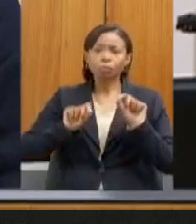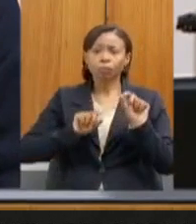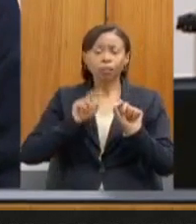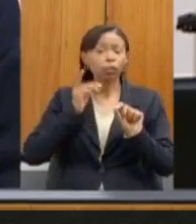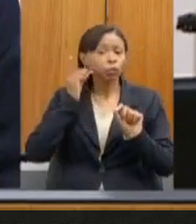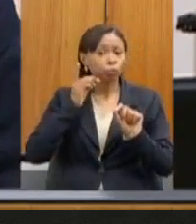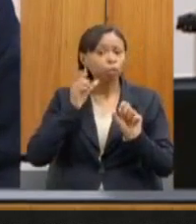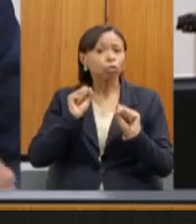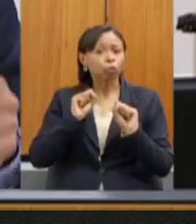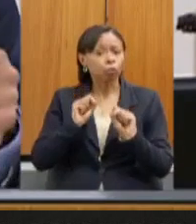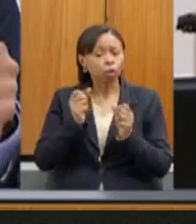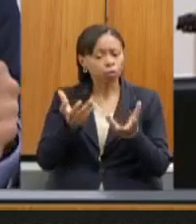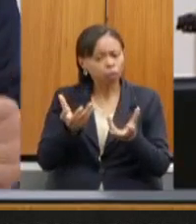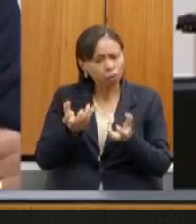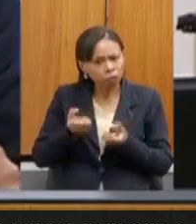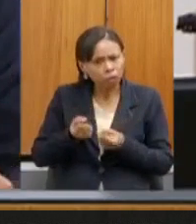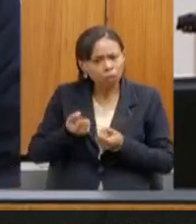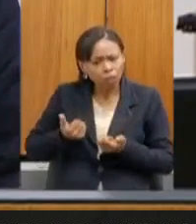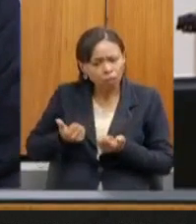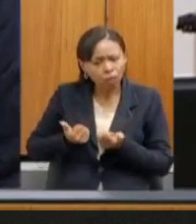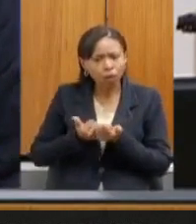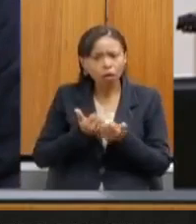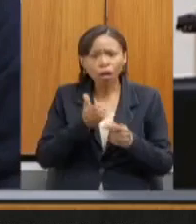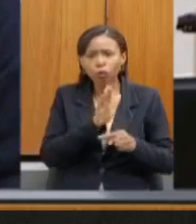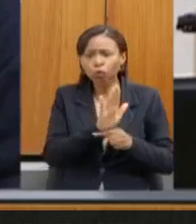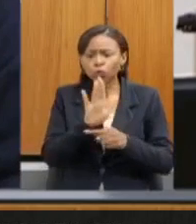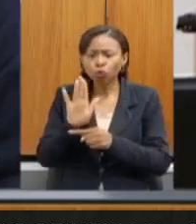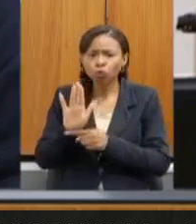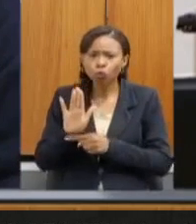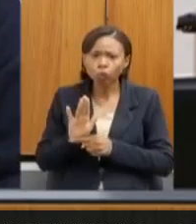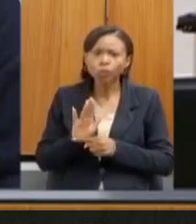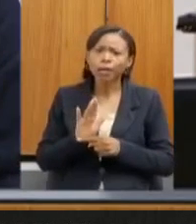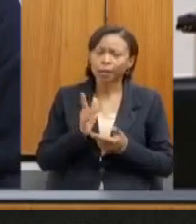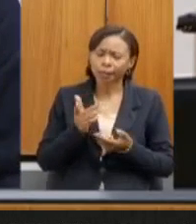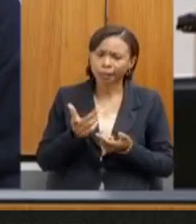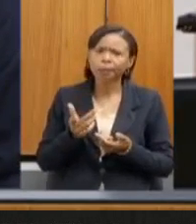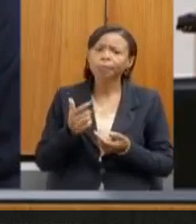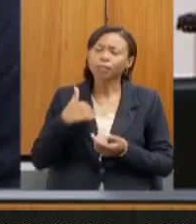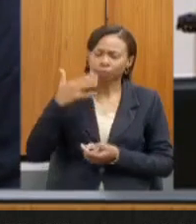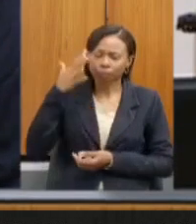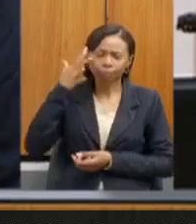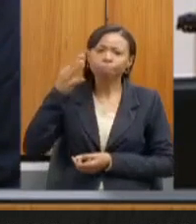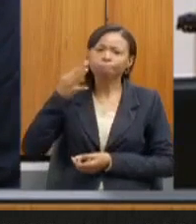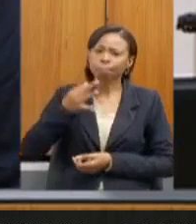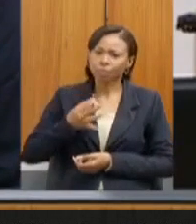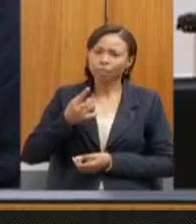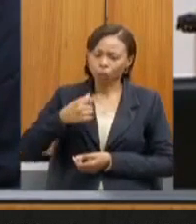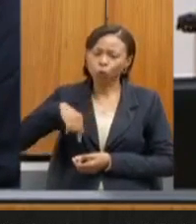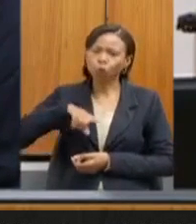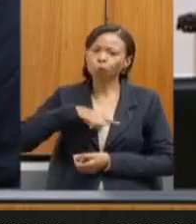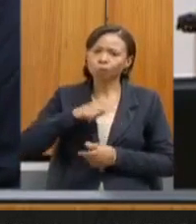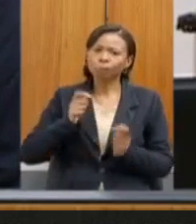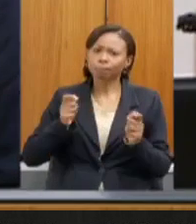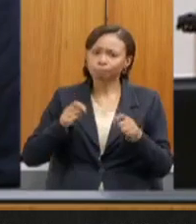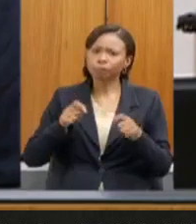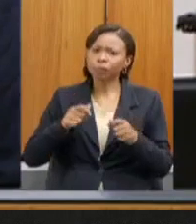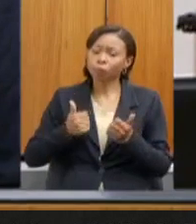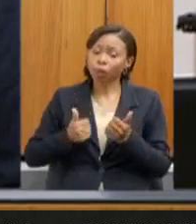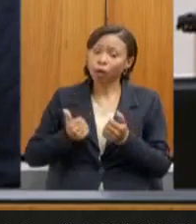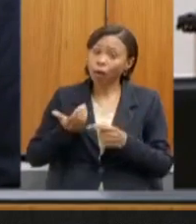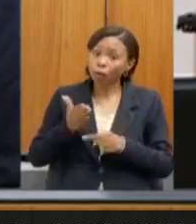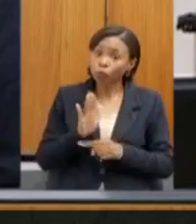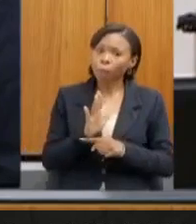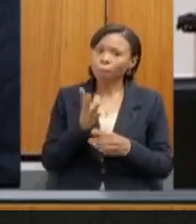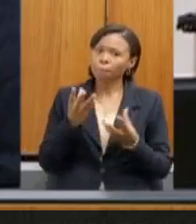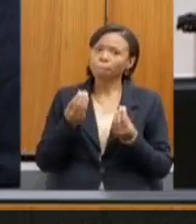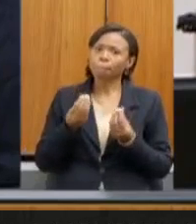nós, ajudando um pouquinho dentro das suas emendas parlamentares, eu tenho certeza que nós podemos contribuir muito